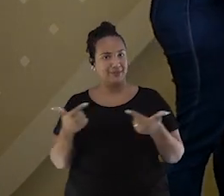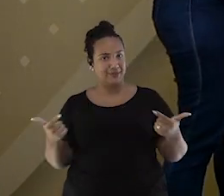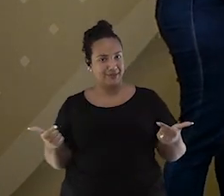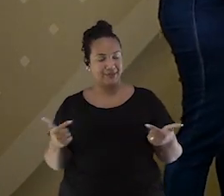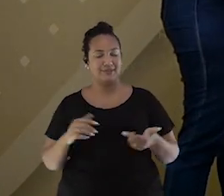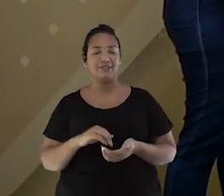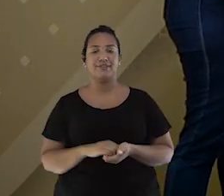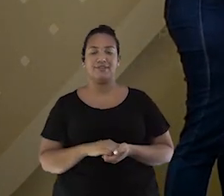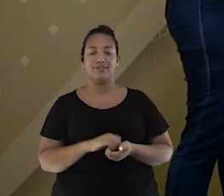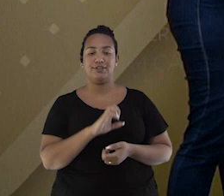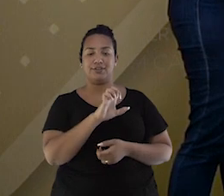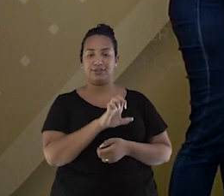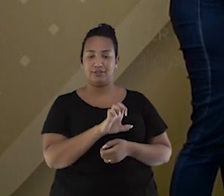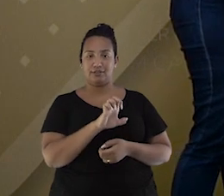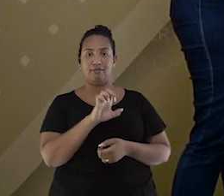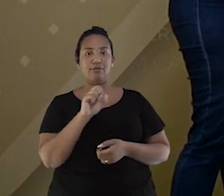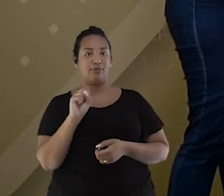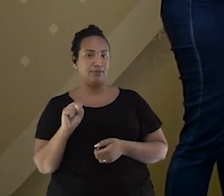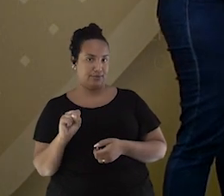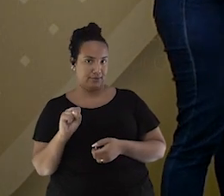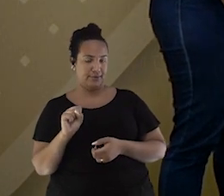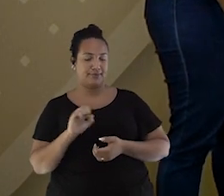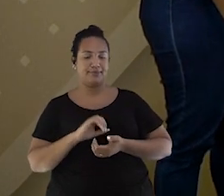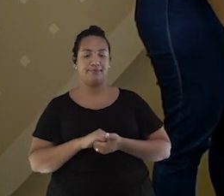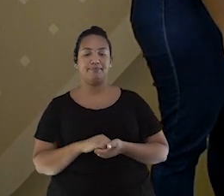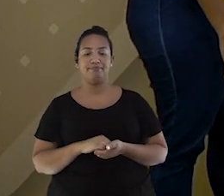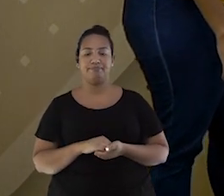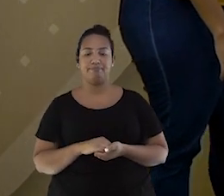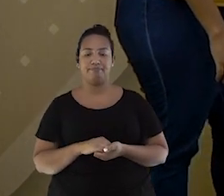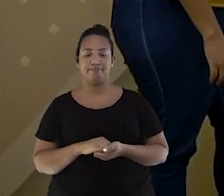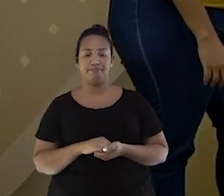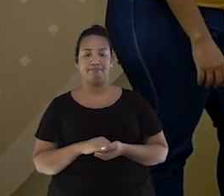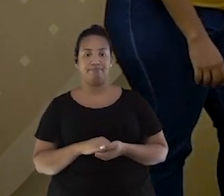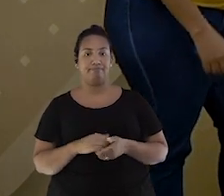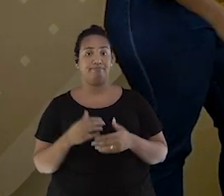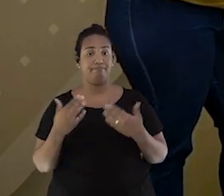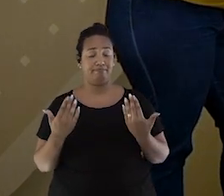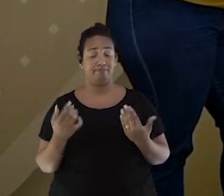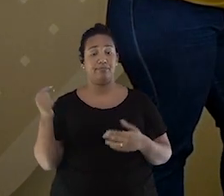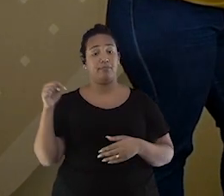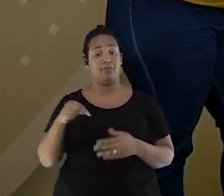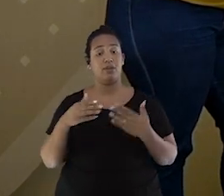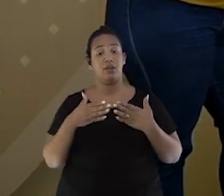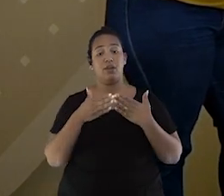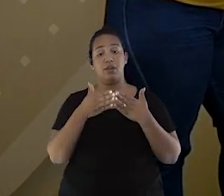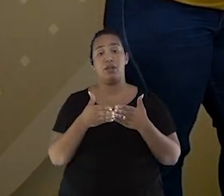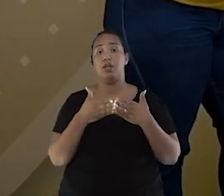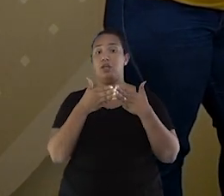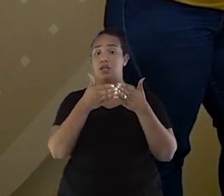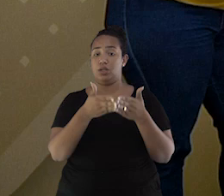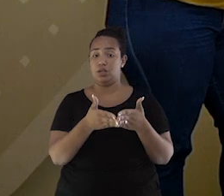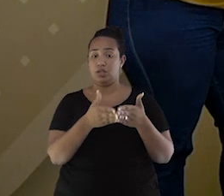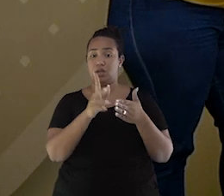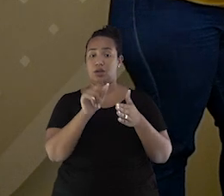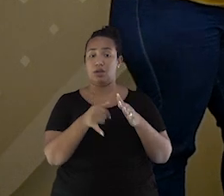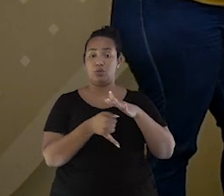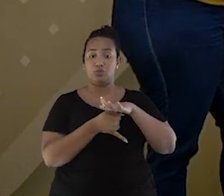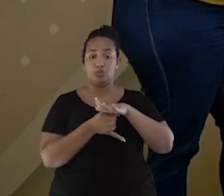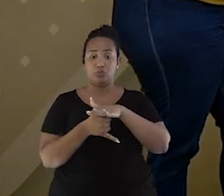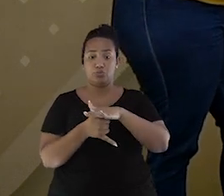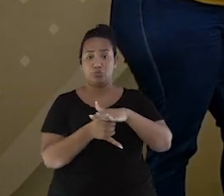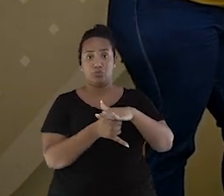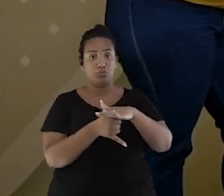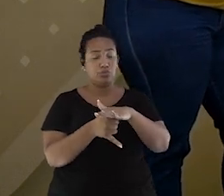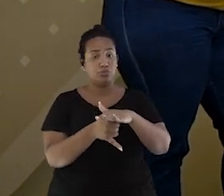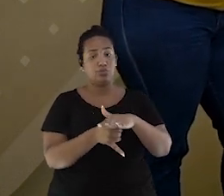E8. Vamos ver aqui. Aqui. Esse navio que você acertou, na verdade, é um submarino. E